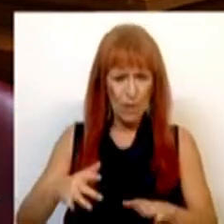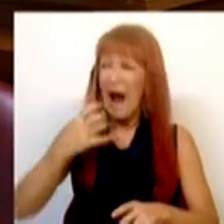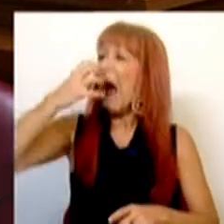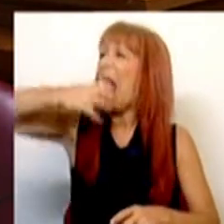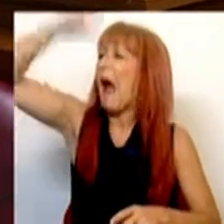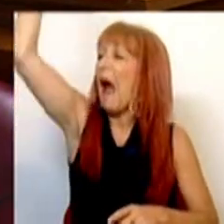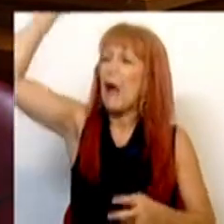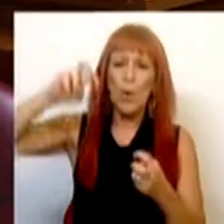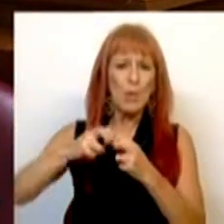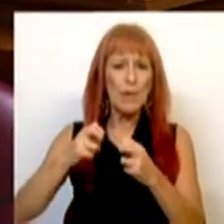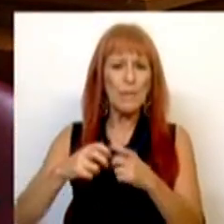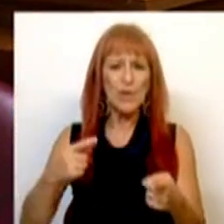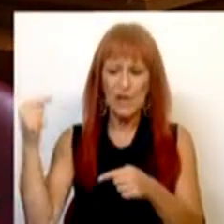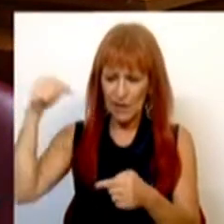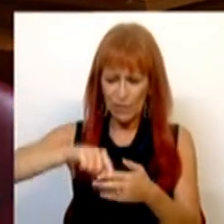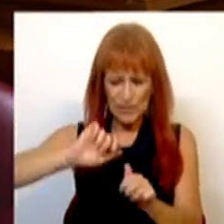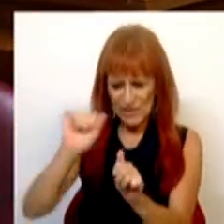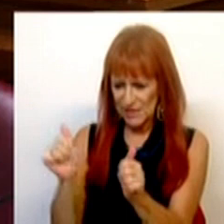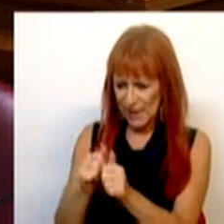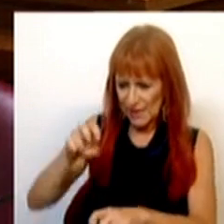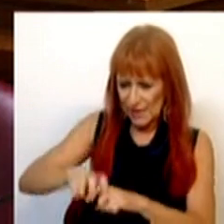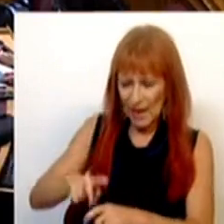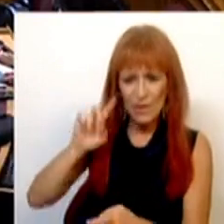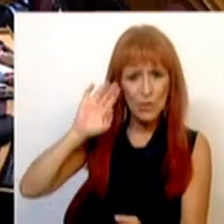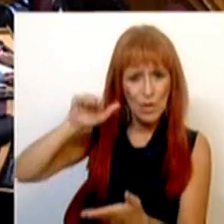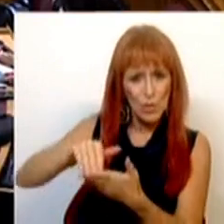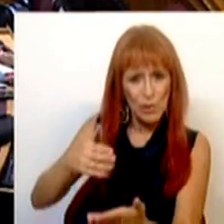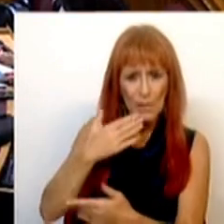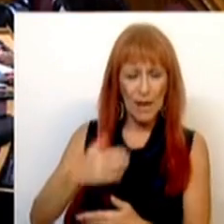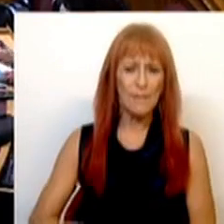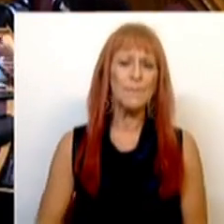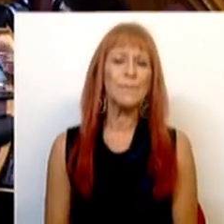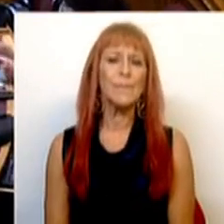gritar o problema e vir para este lado ser parte da solução? Muito obrigado, Sra. Deputada.